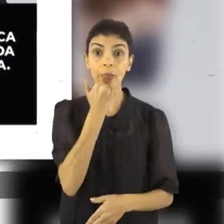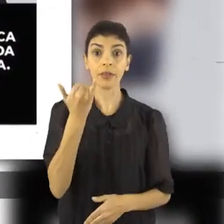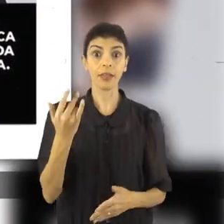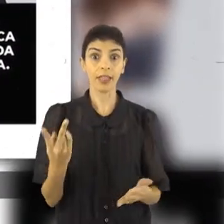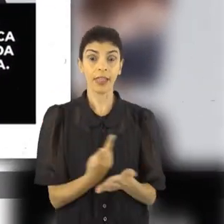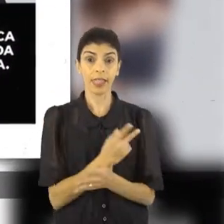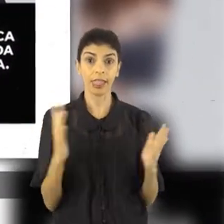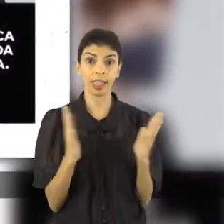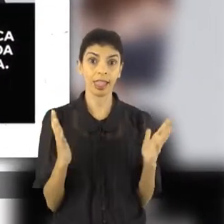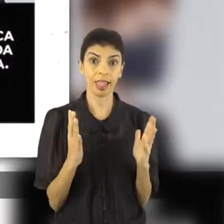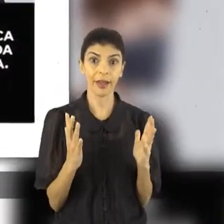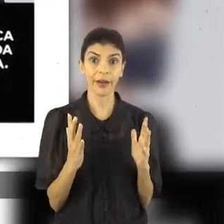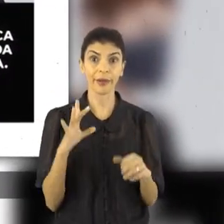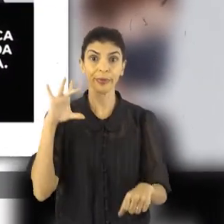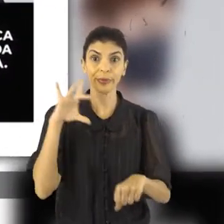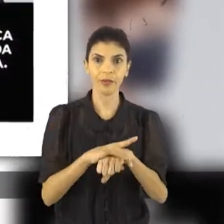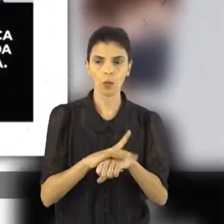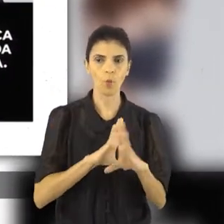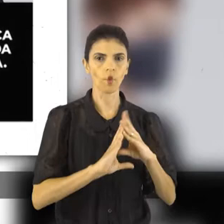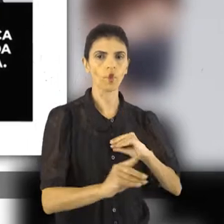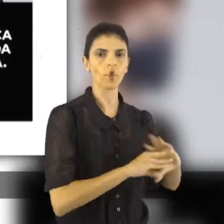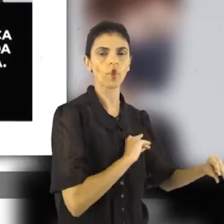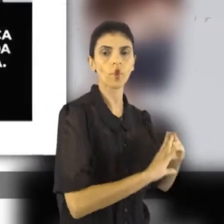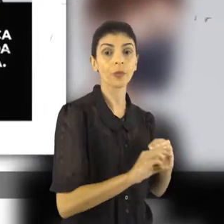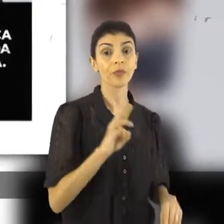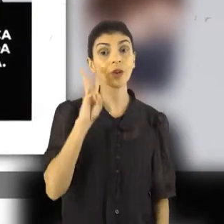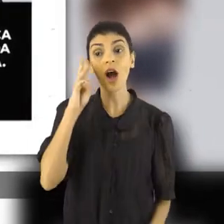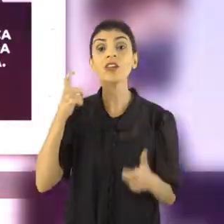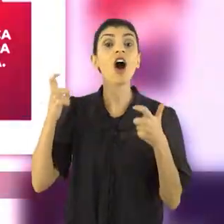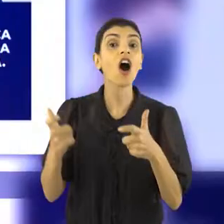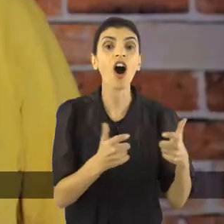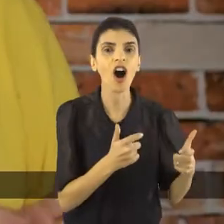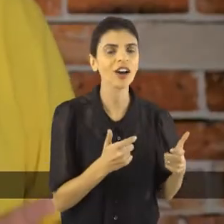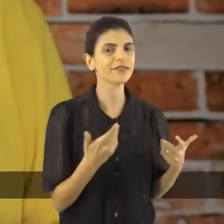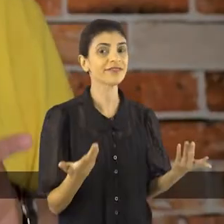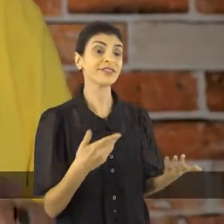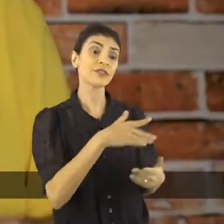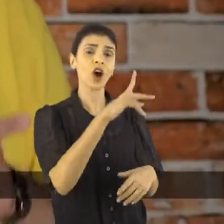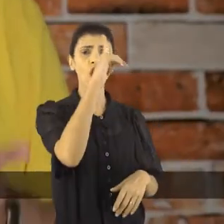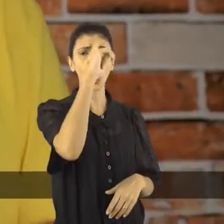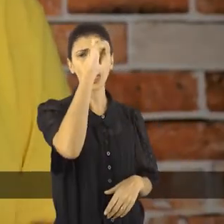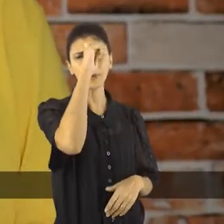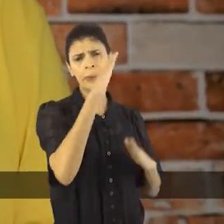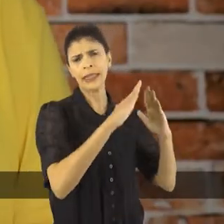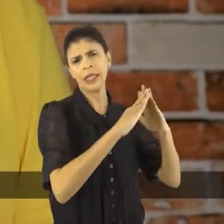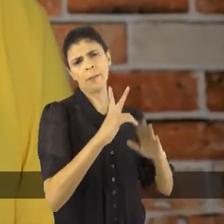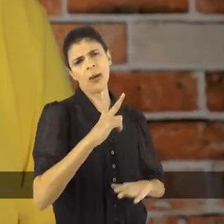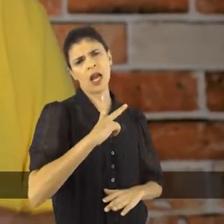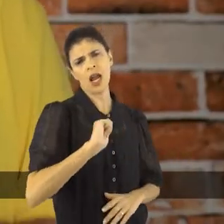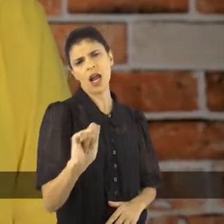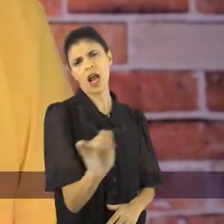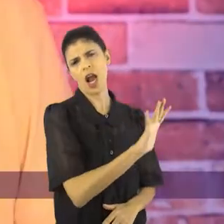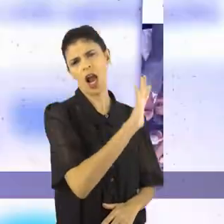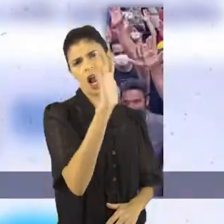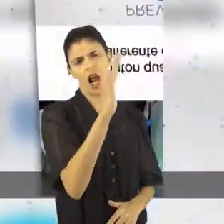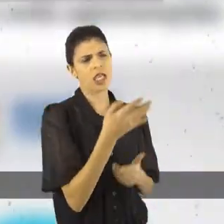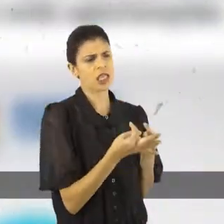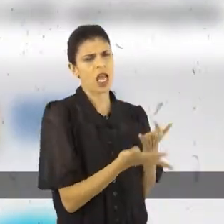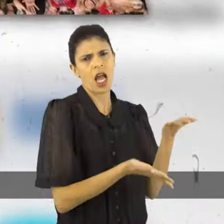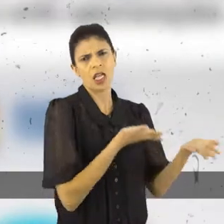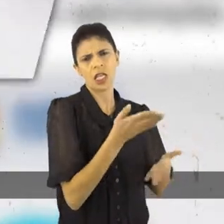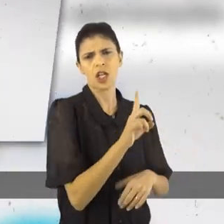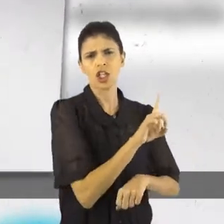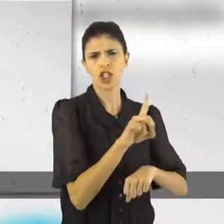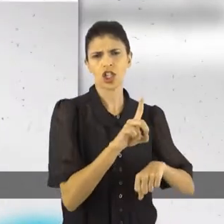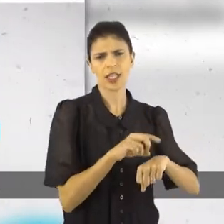ele foi contaminado, se mandou. O Austin Reis foi pra onde, Dica? Foi se tratar num hospital particular, caríssimo, lá